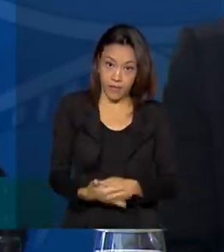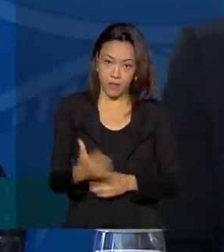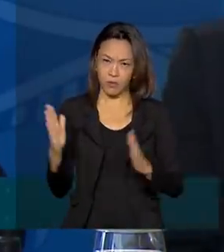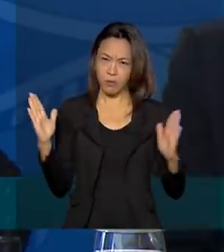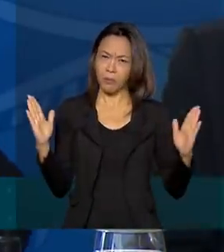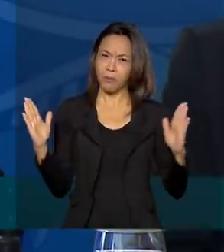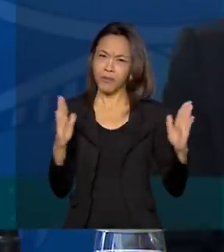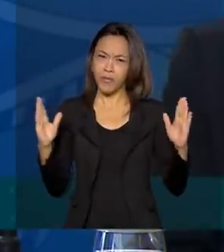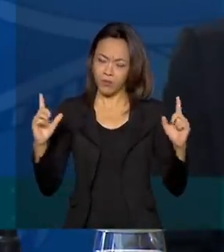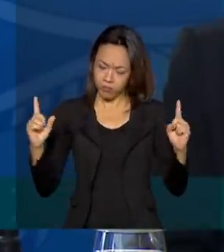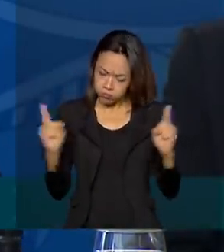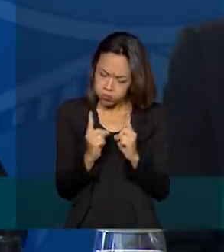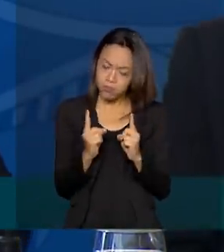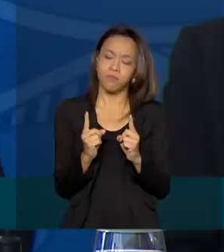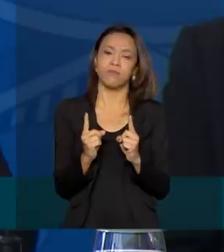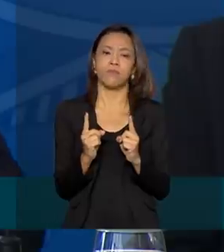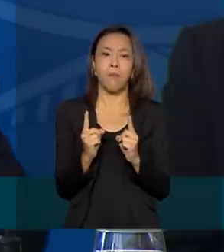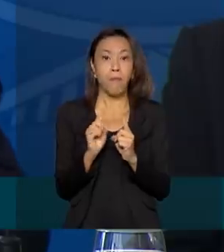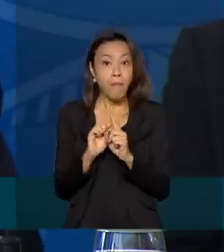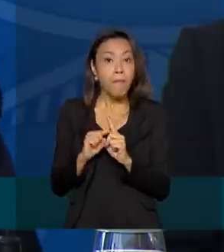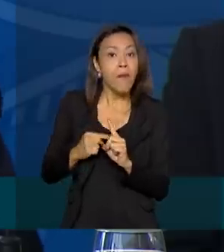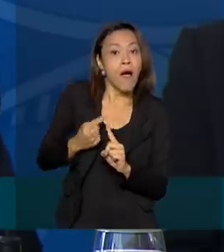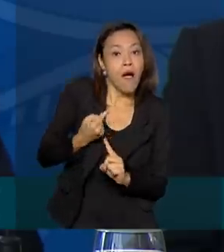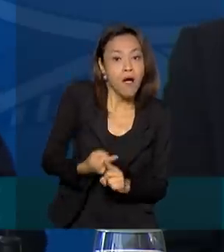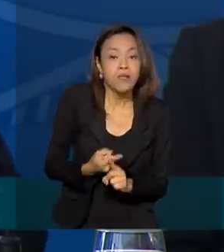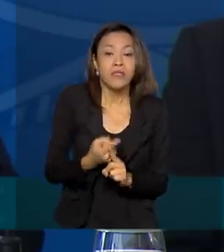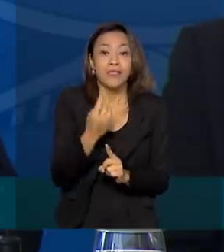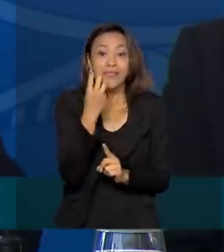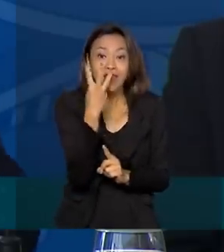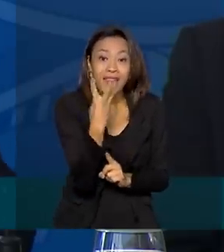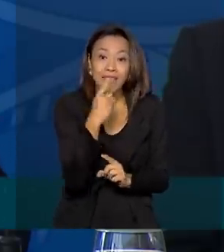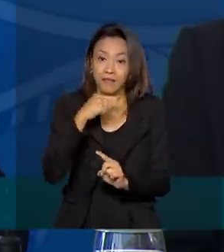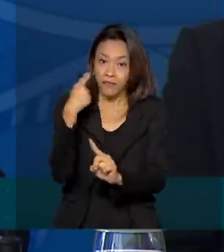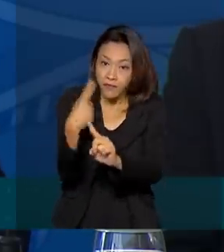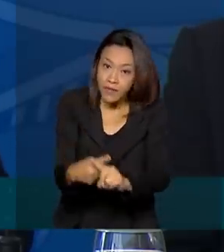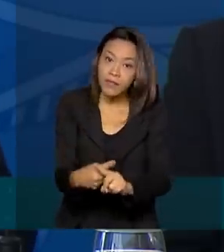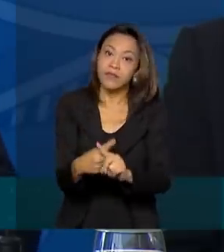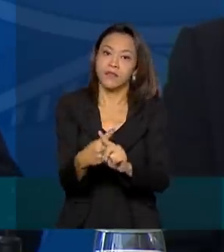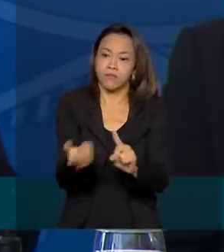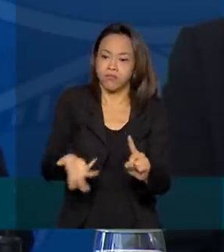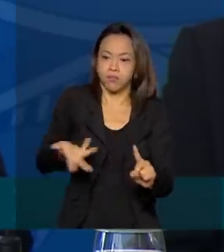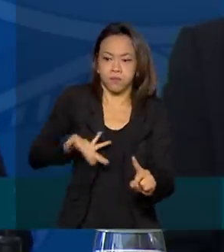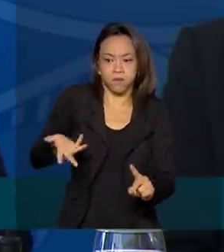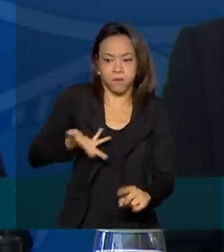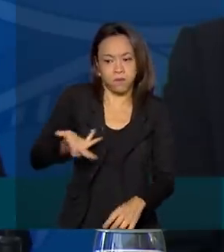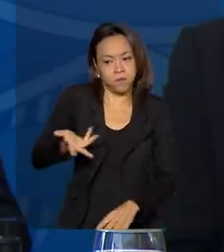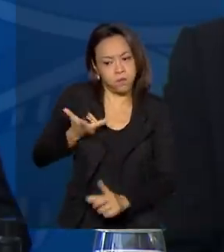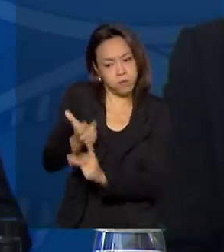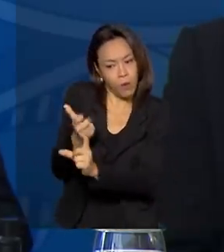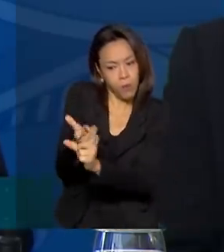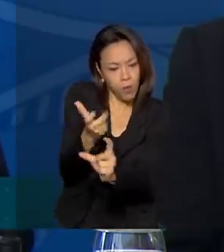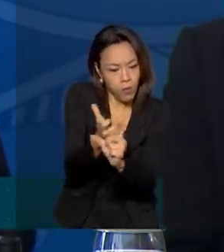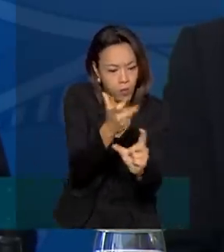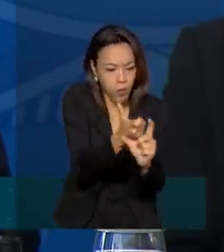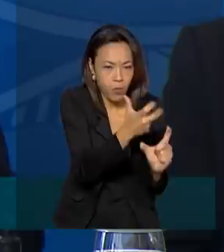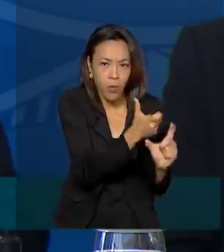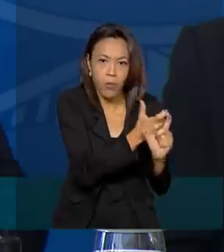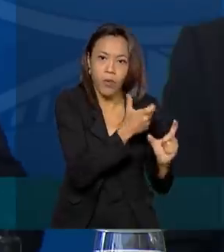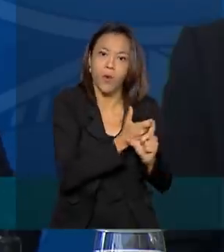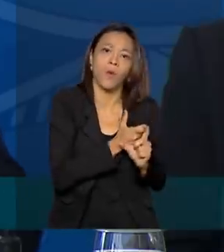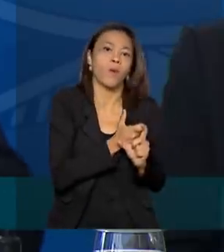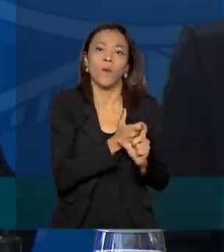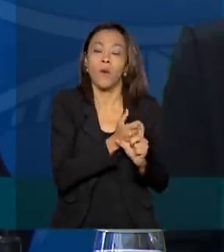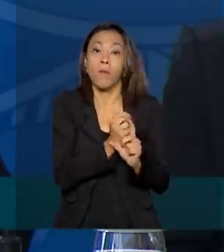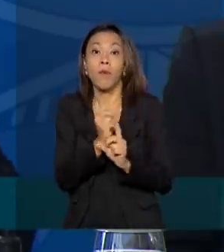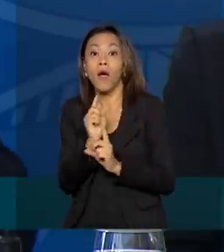aumentar pelo menos em três vezes essa velocidade de vacinação para